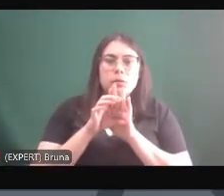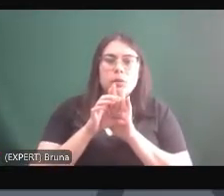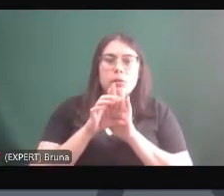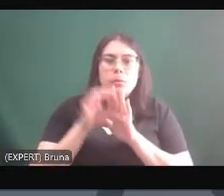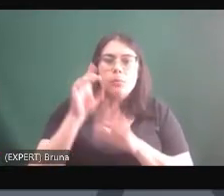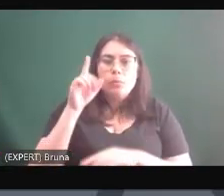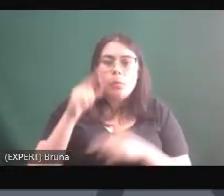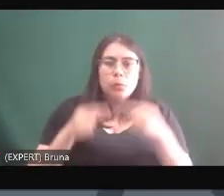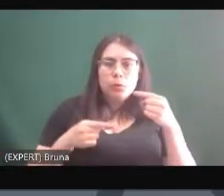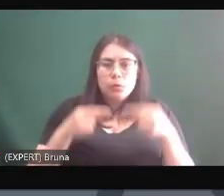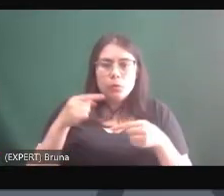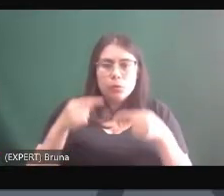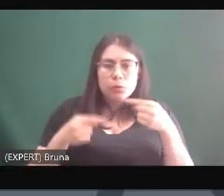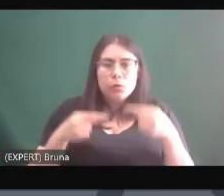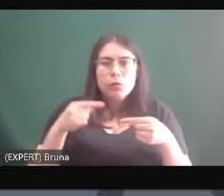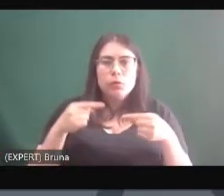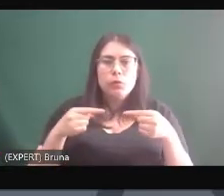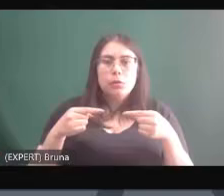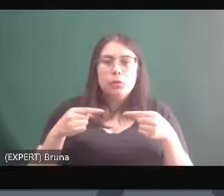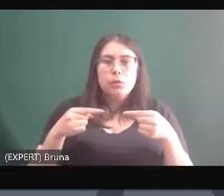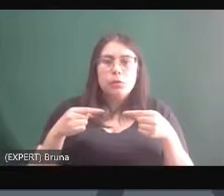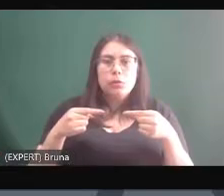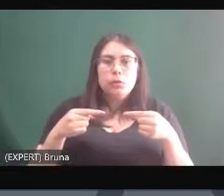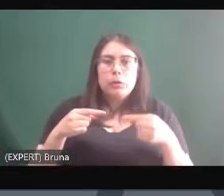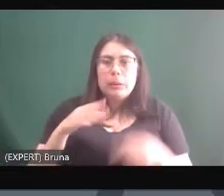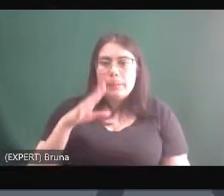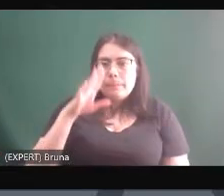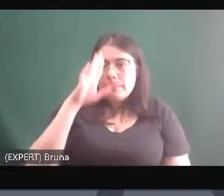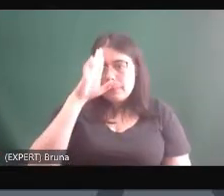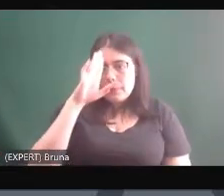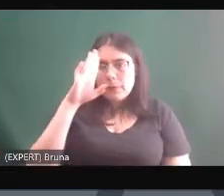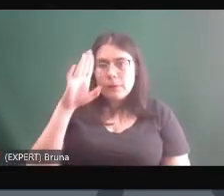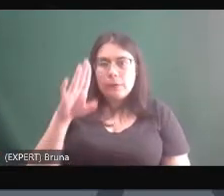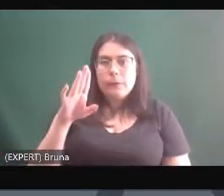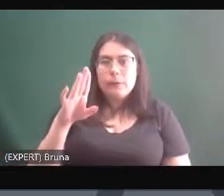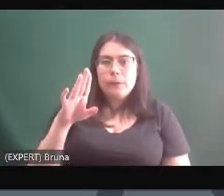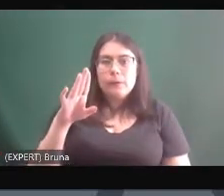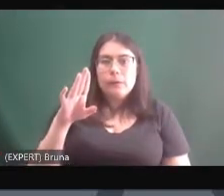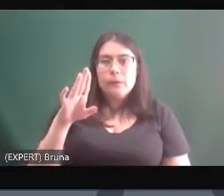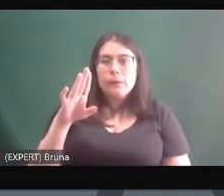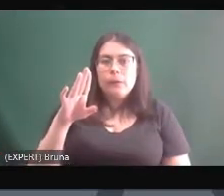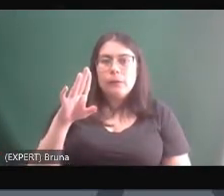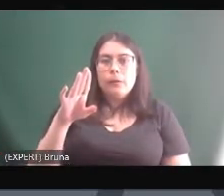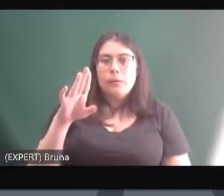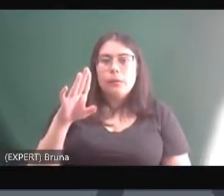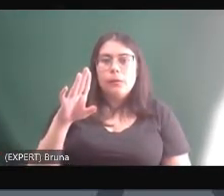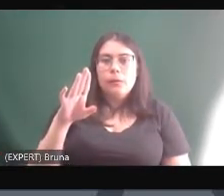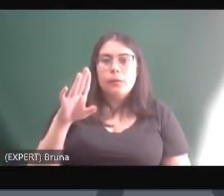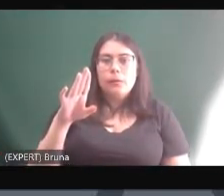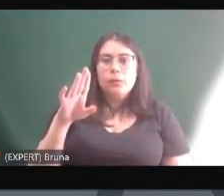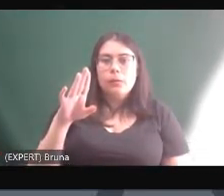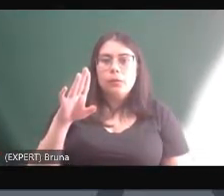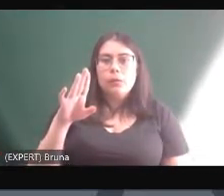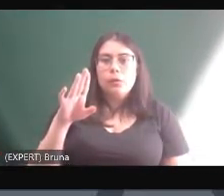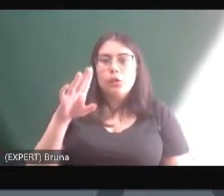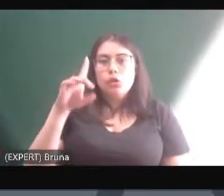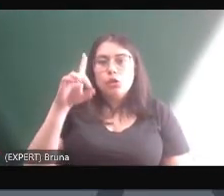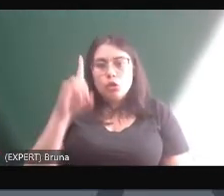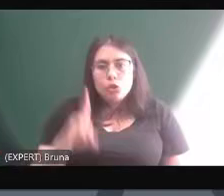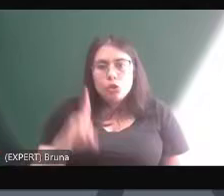eu acho que a aposta principal era essa né então a ideia de que a partir do momento que você garante direitos